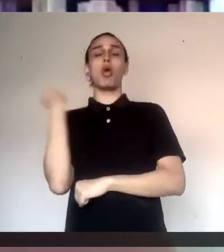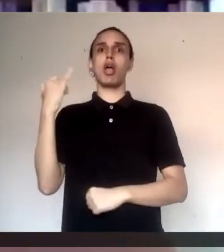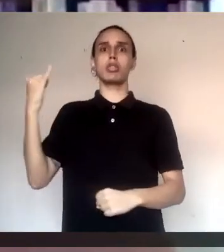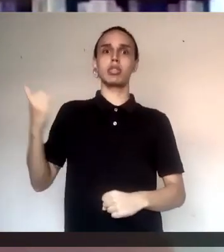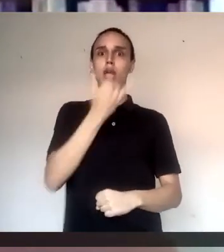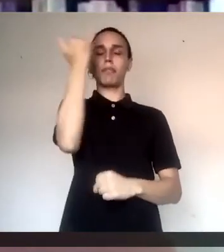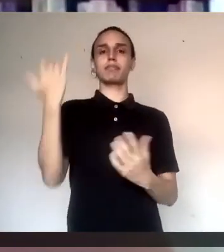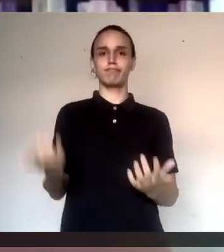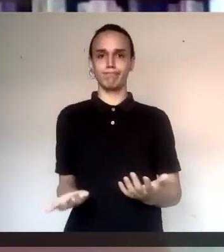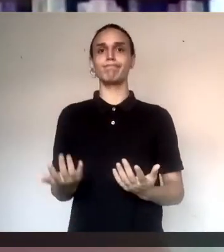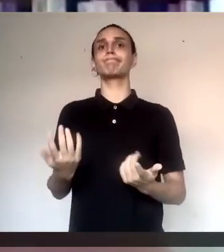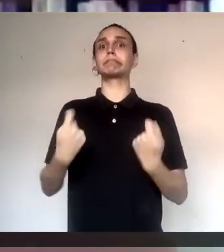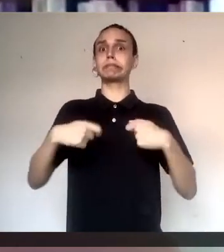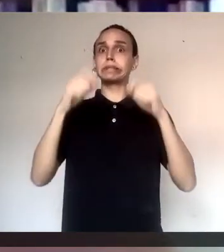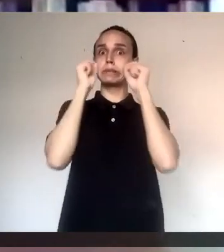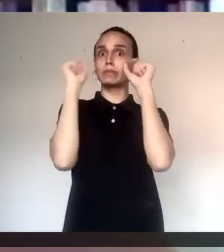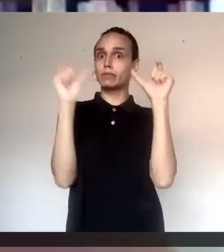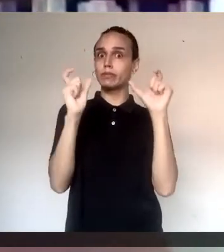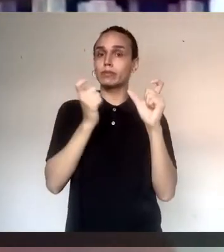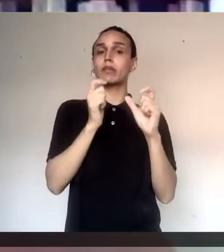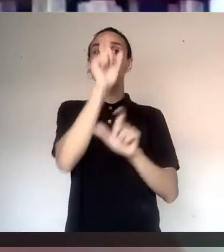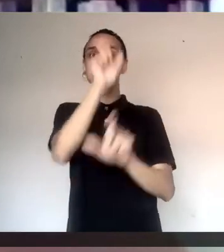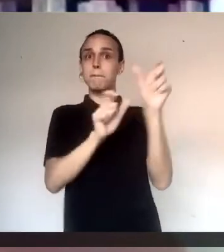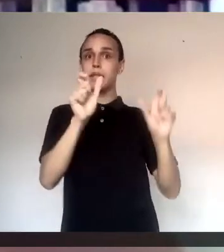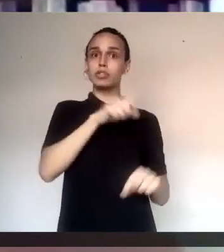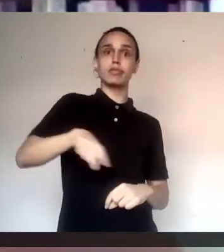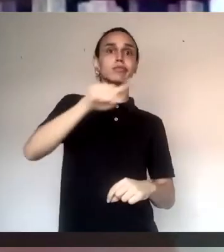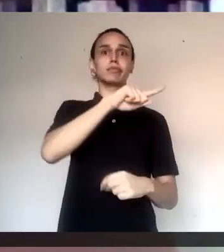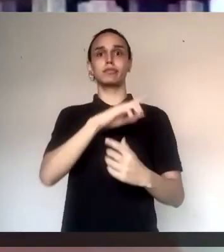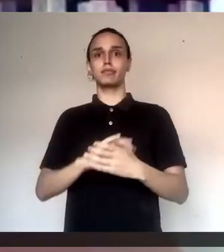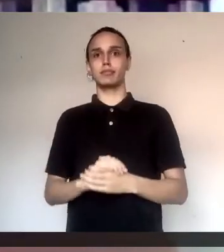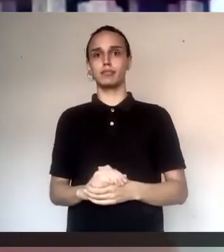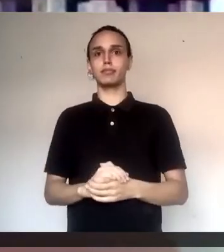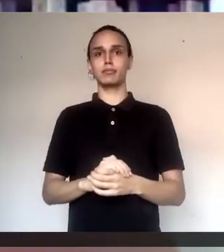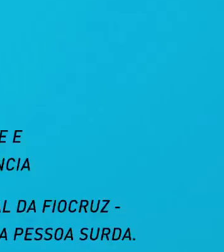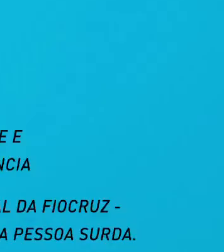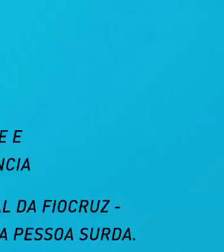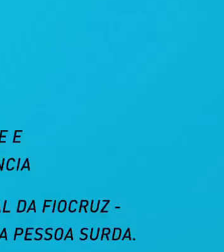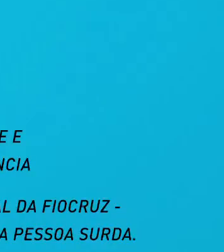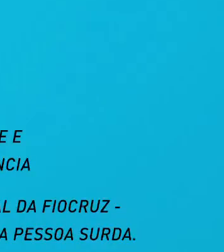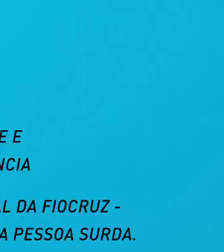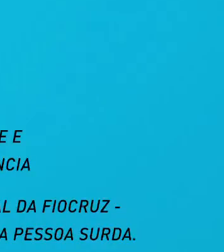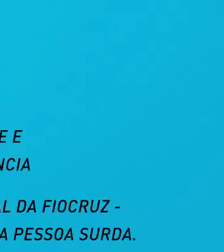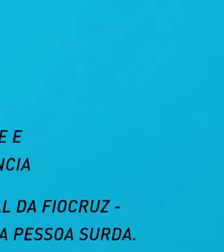esforço maior, ele pode ter uma morte súbita. Então, a gente tem que ficar atento a esses pacientes.